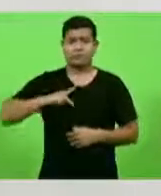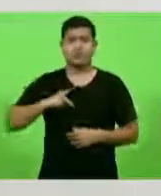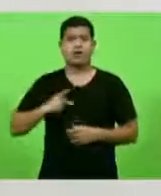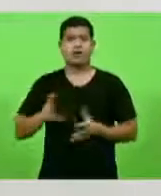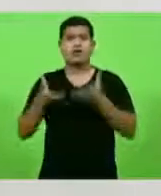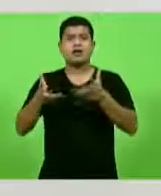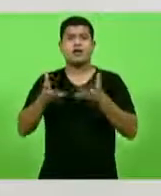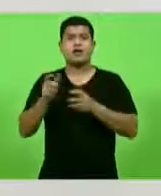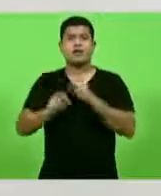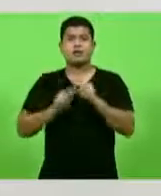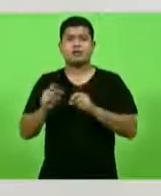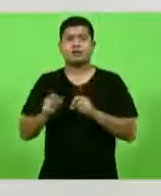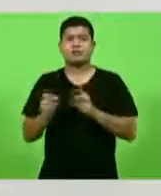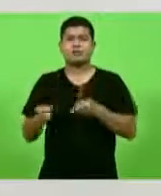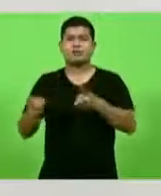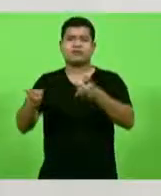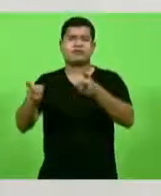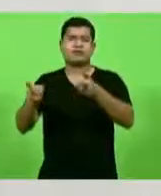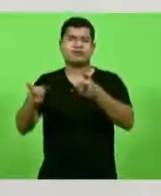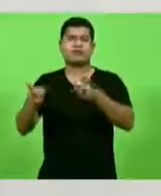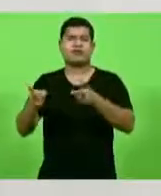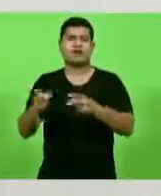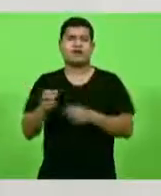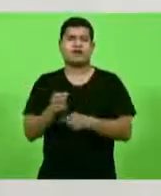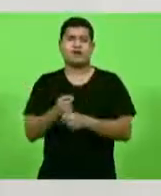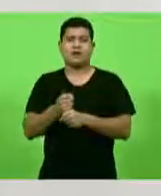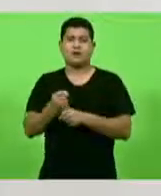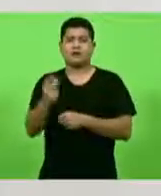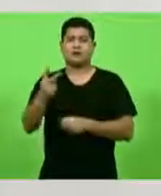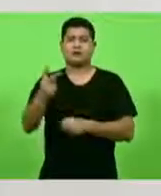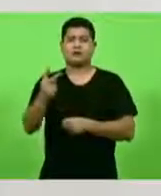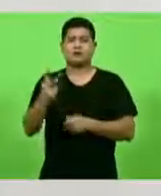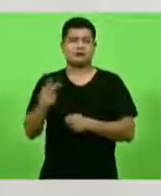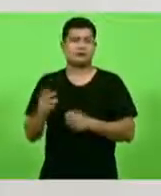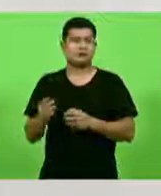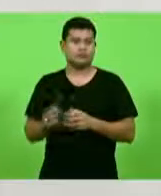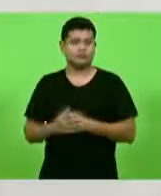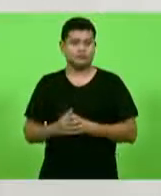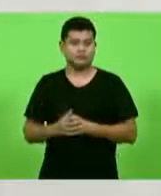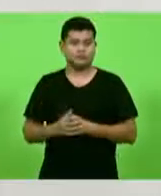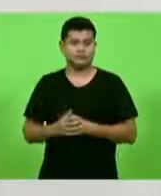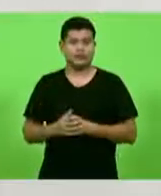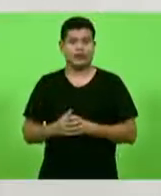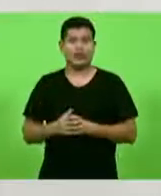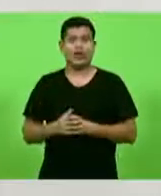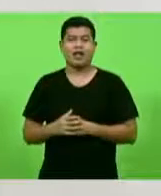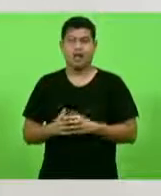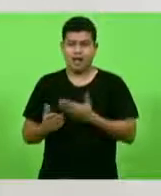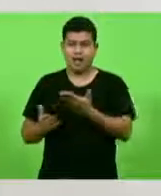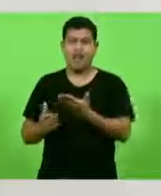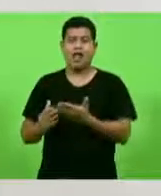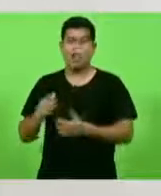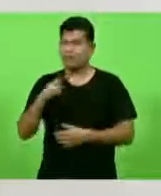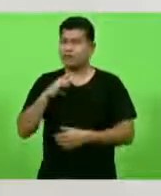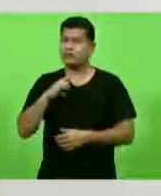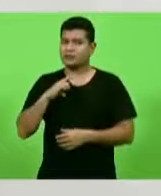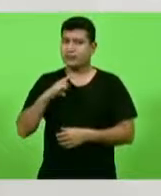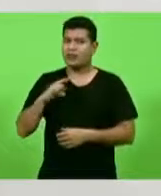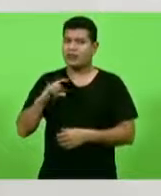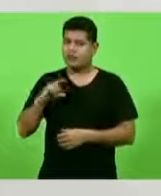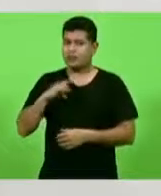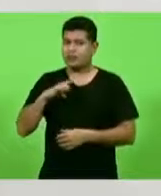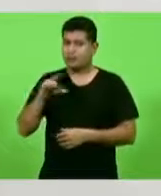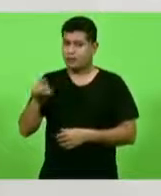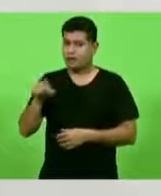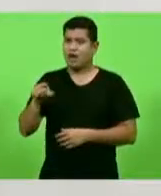acontecendo pelos próximos dois anos. Tem caroço, tem caroço e não é